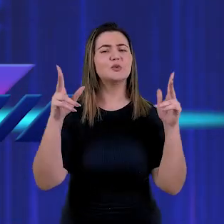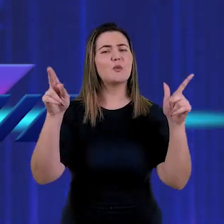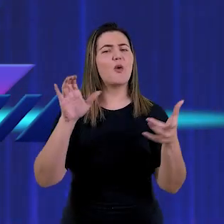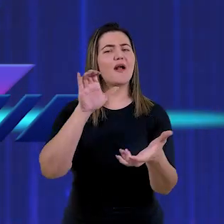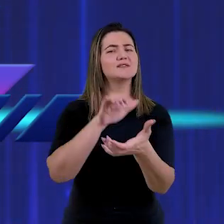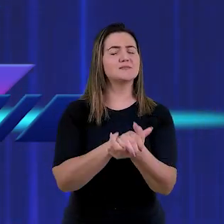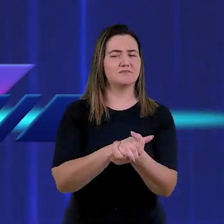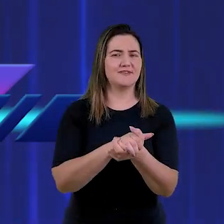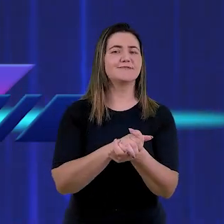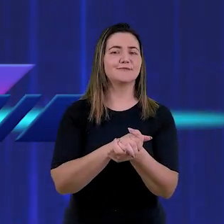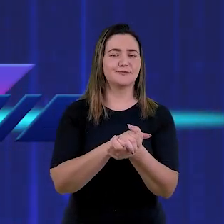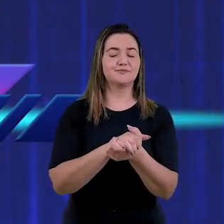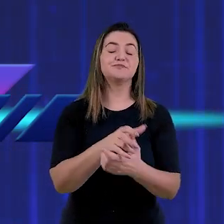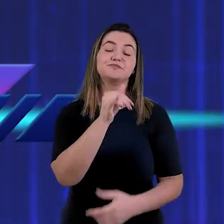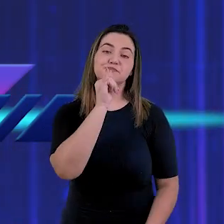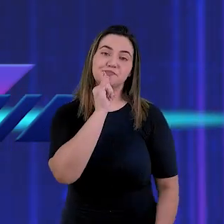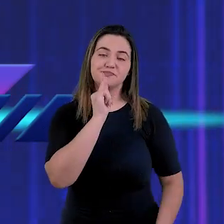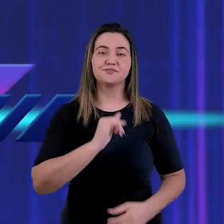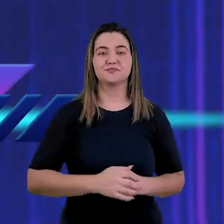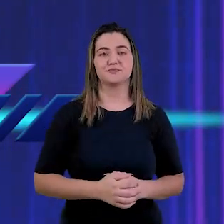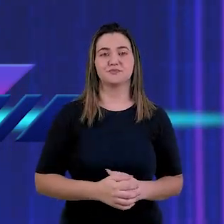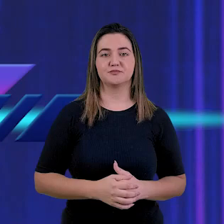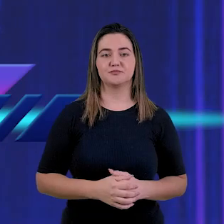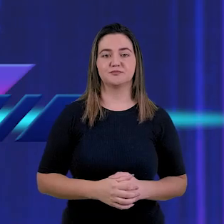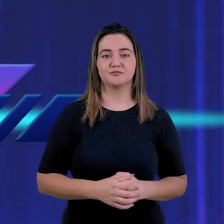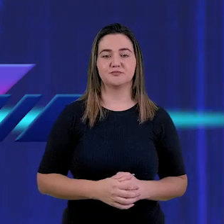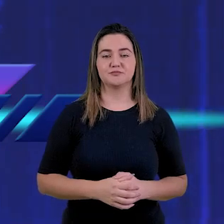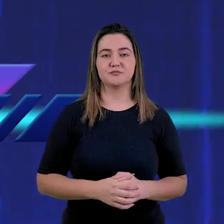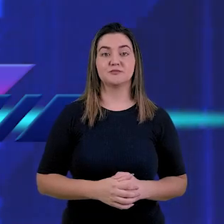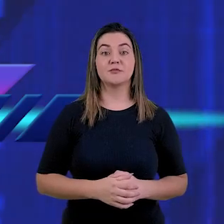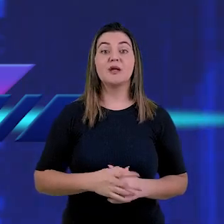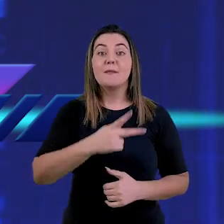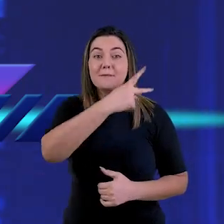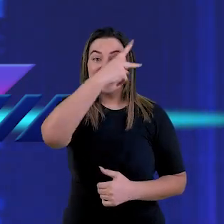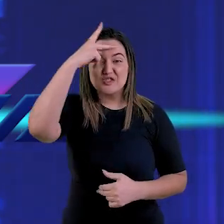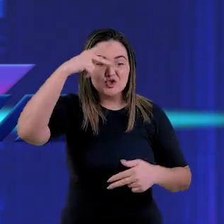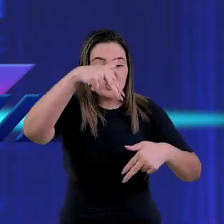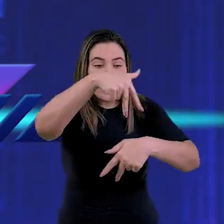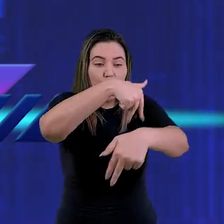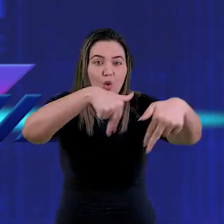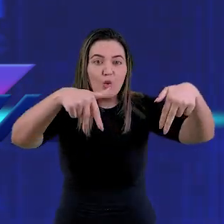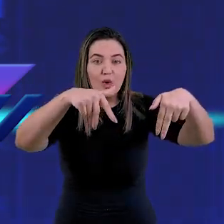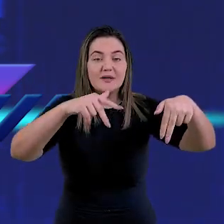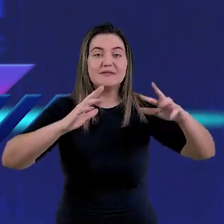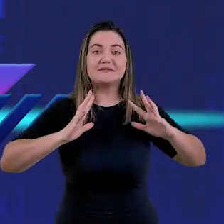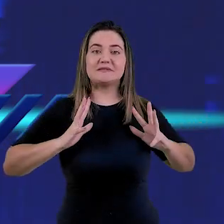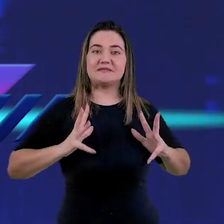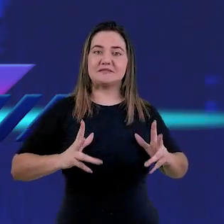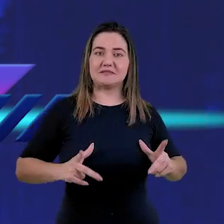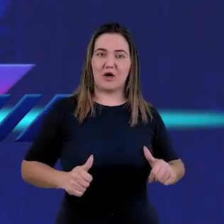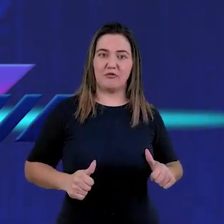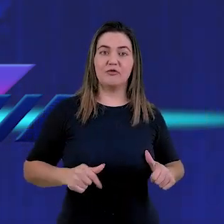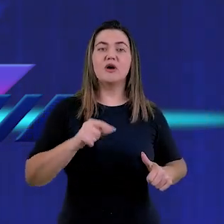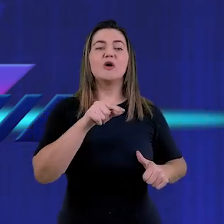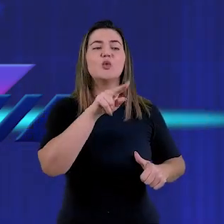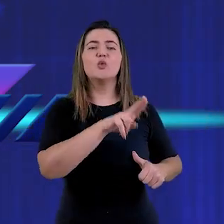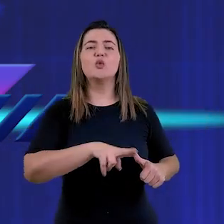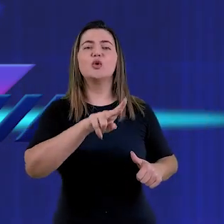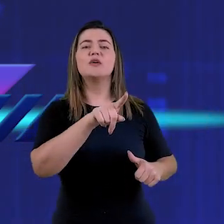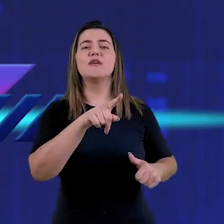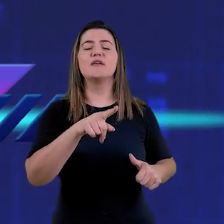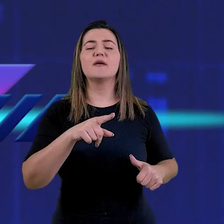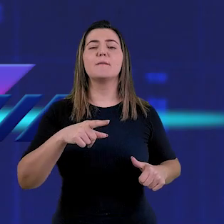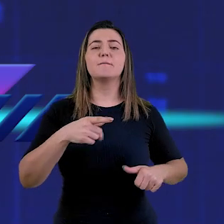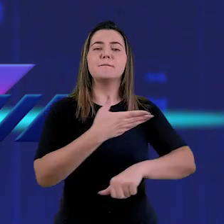em cerimônias de casamento. Por exemplo, os salvos, eles são descritos como vestidos de branco.